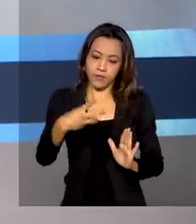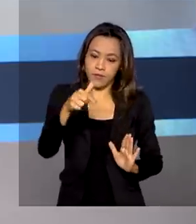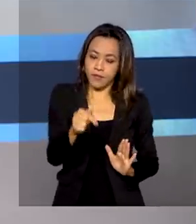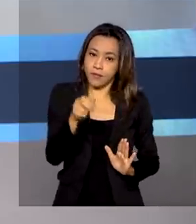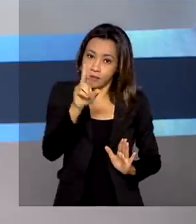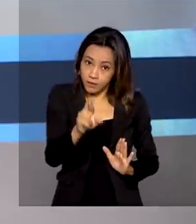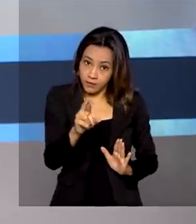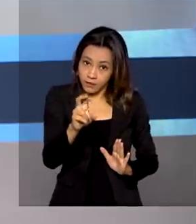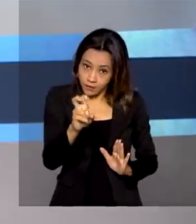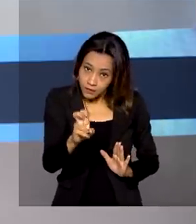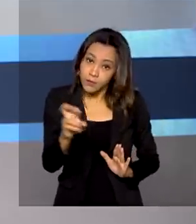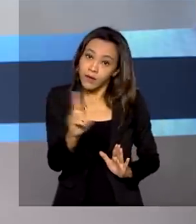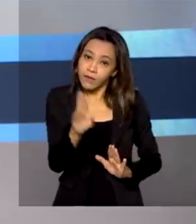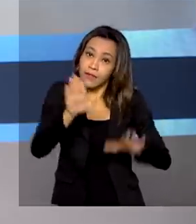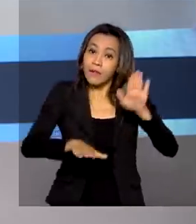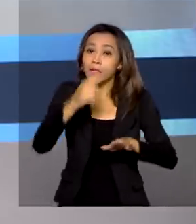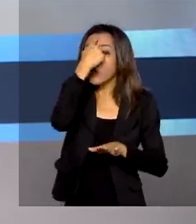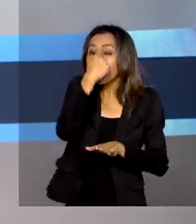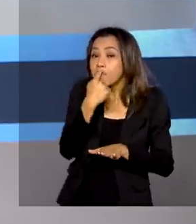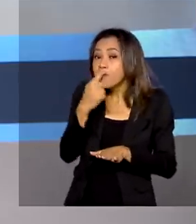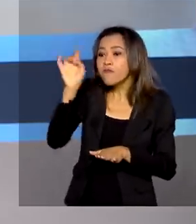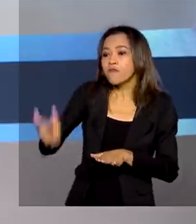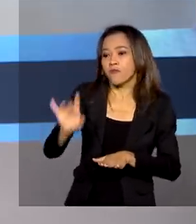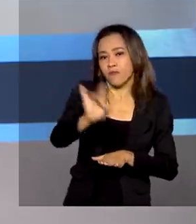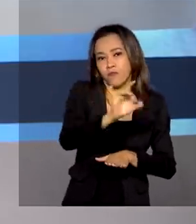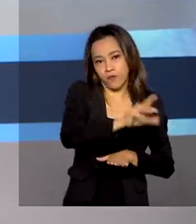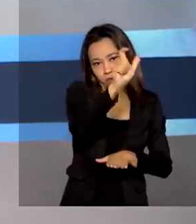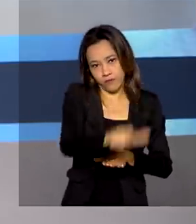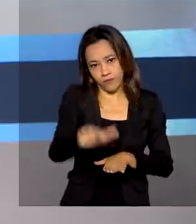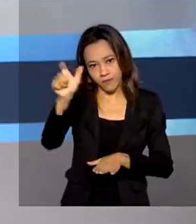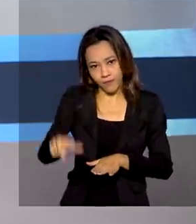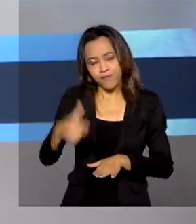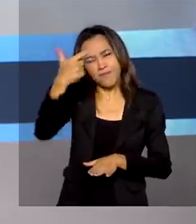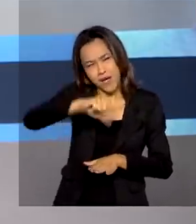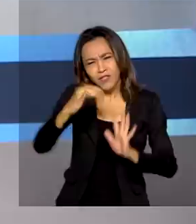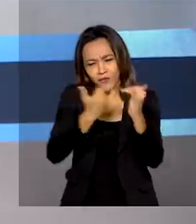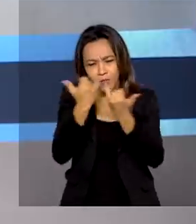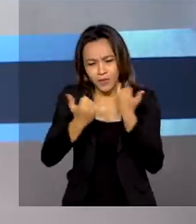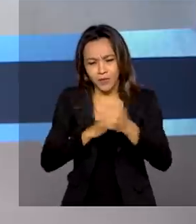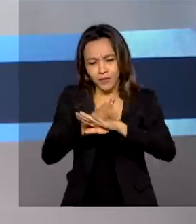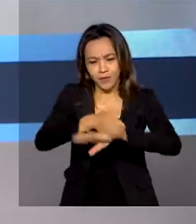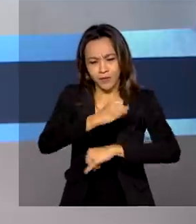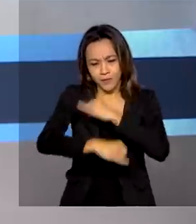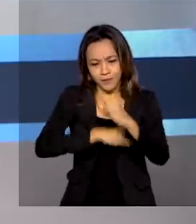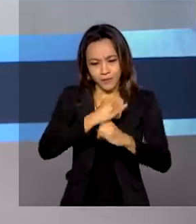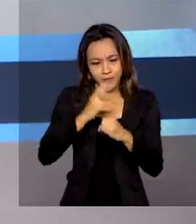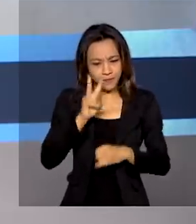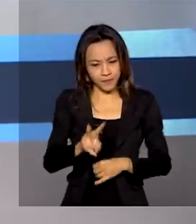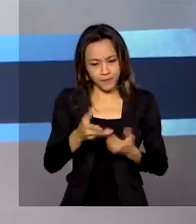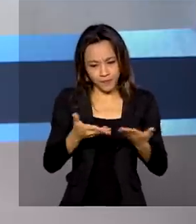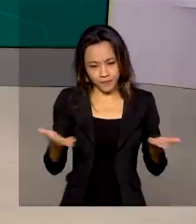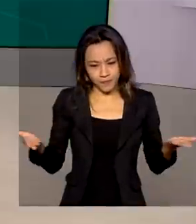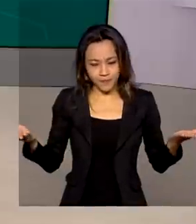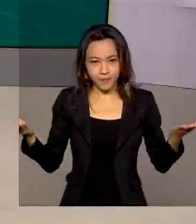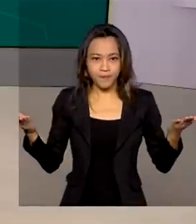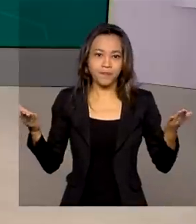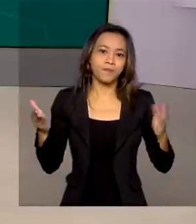dependendo do perfil do beneficiário. Mais informações no endereço auxilio.caixa.gov.br.